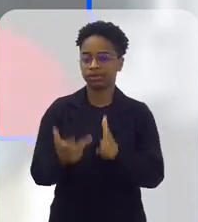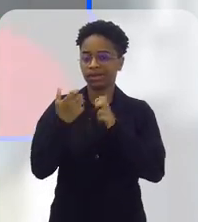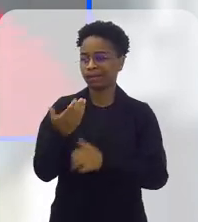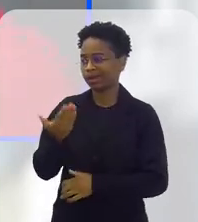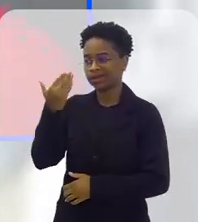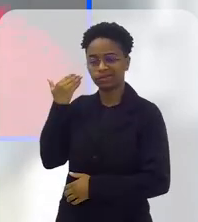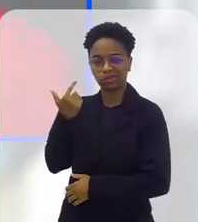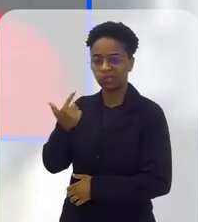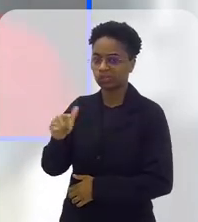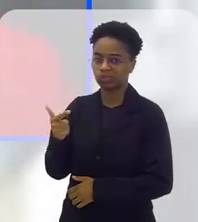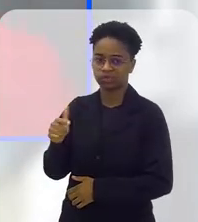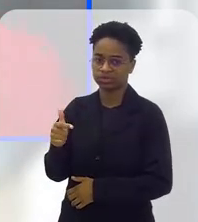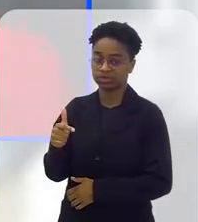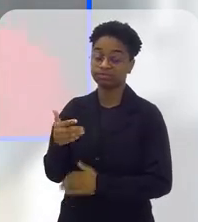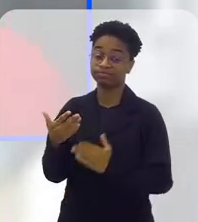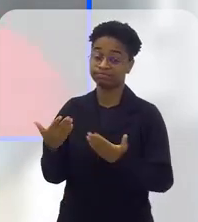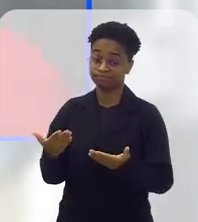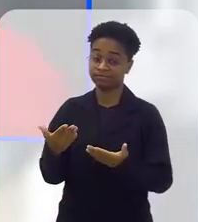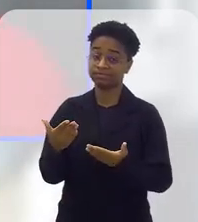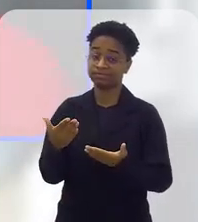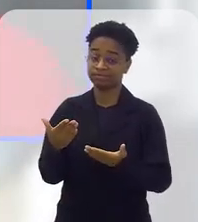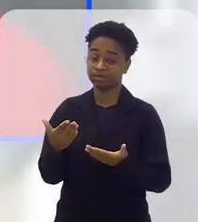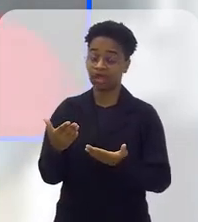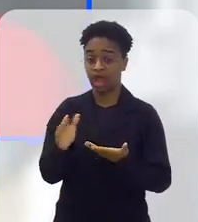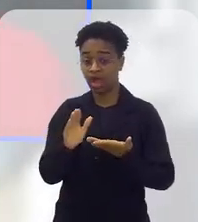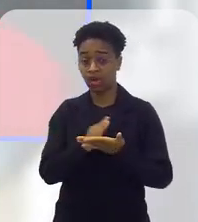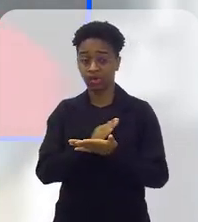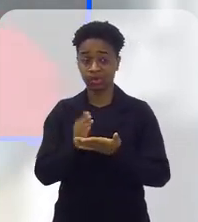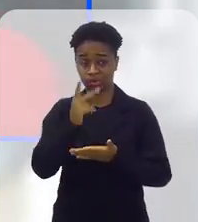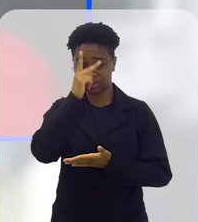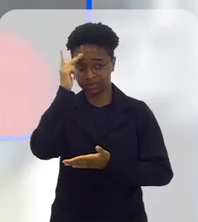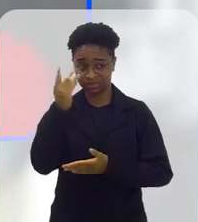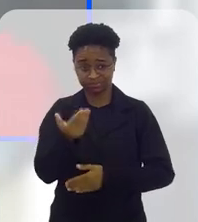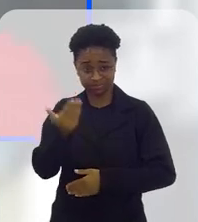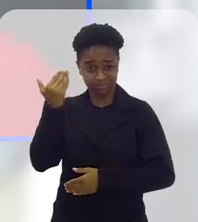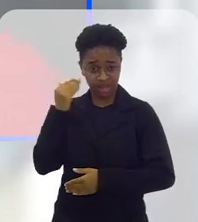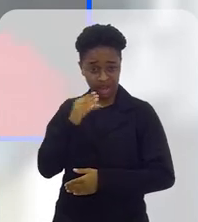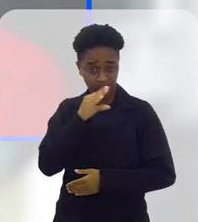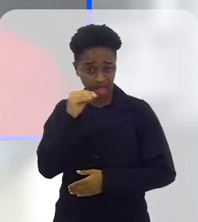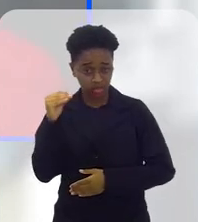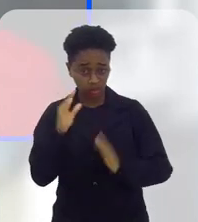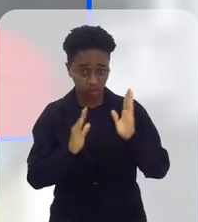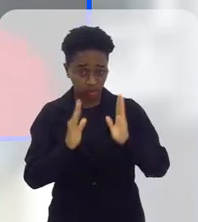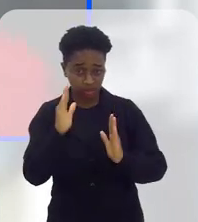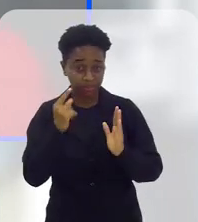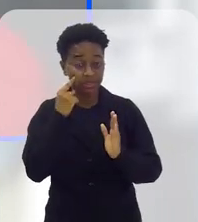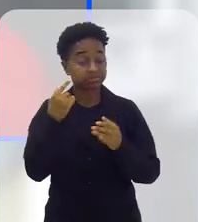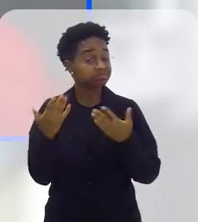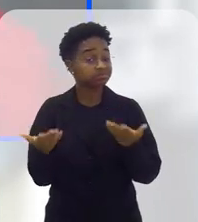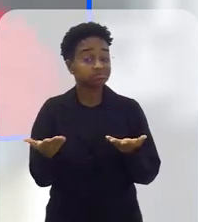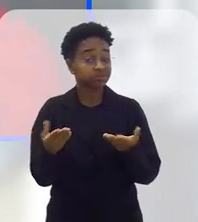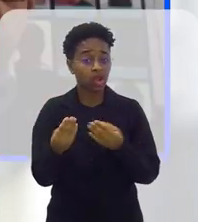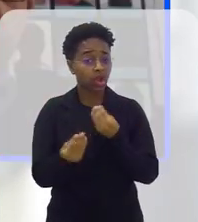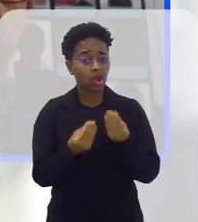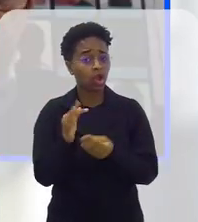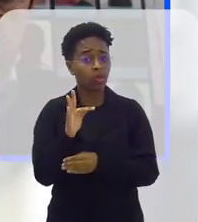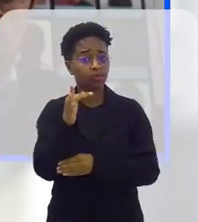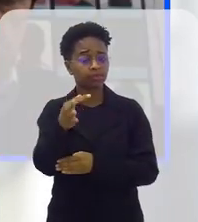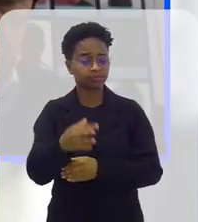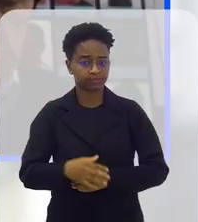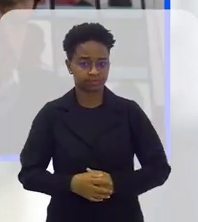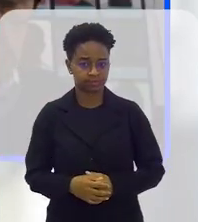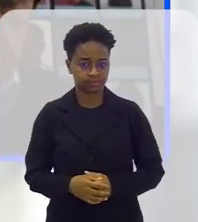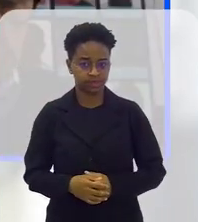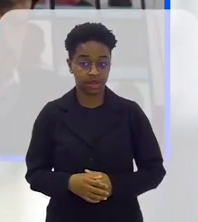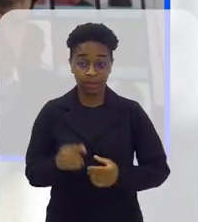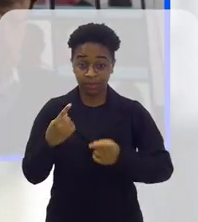gente vê que não tinha antigamente. Eu acho que muitos aqui, quando adolescentes, pensaram, e aí, como é que vai